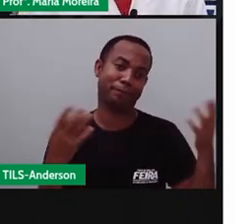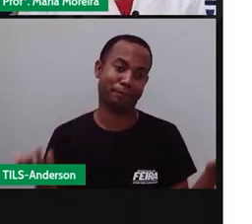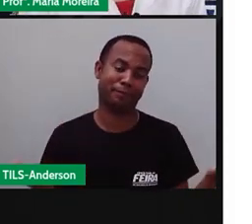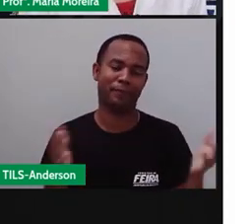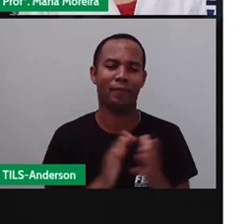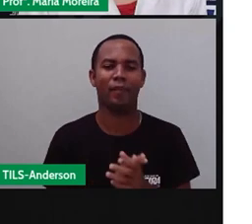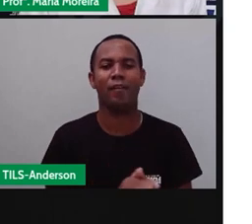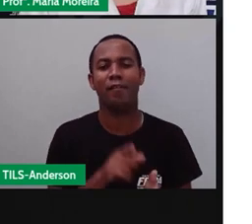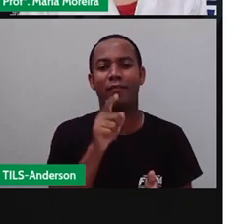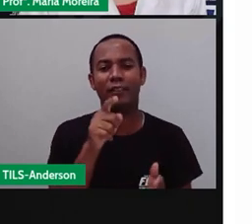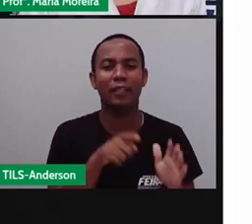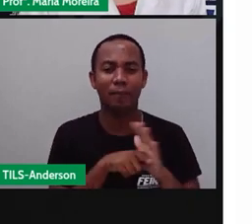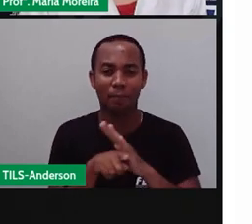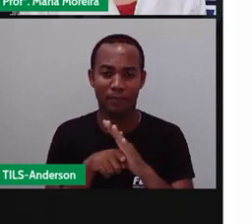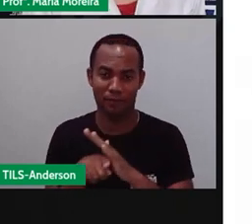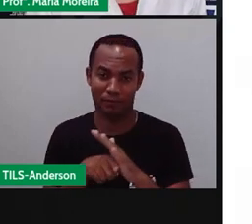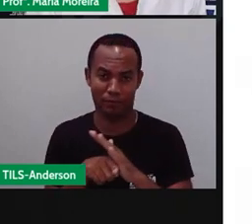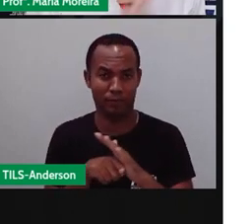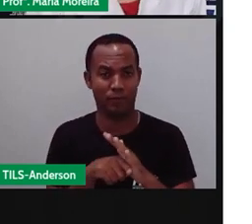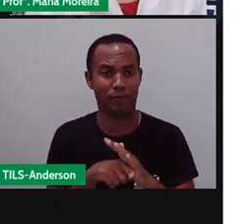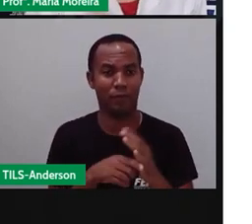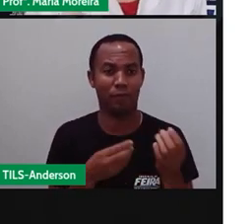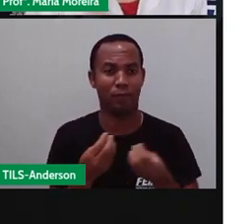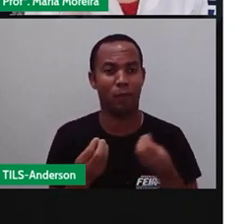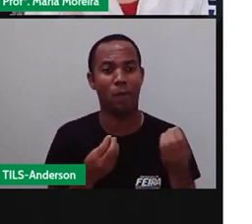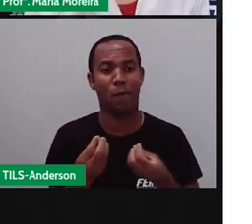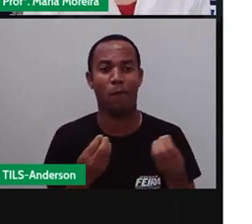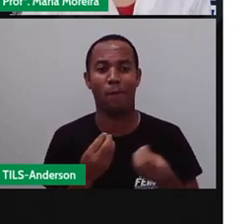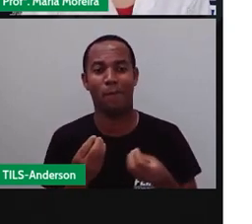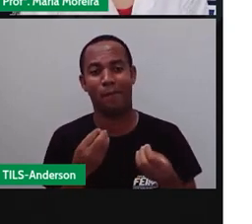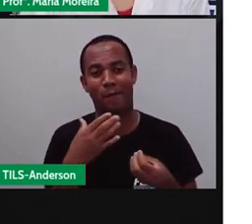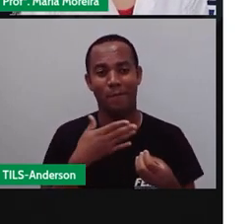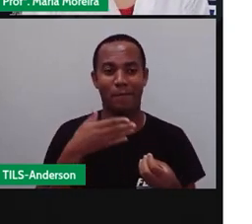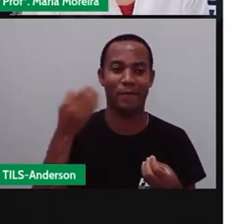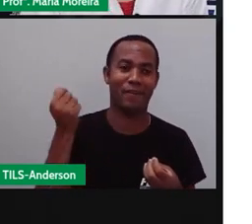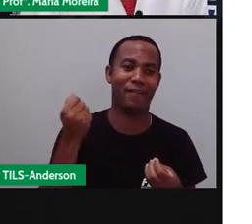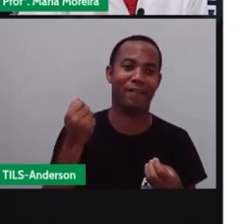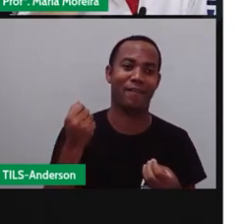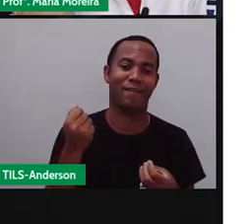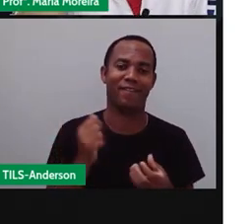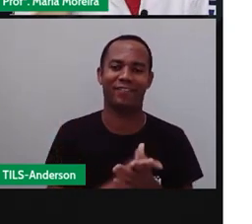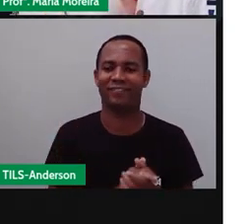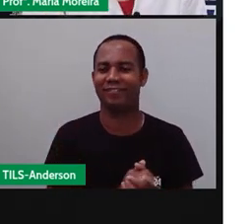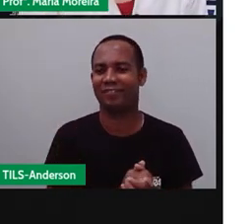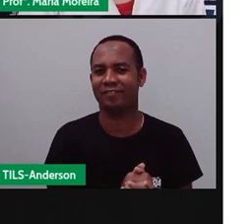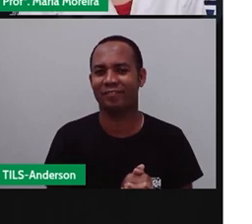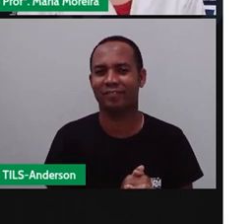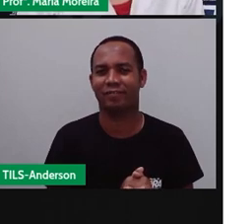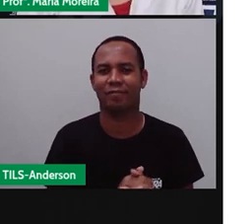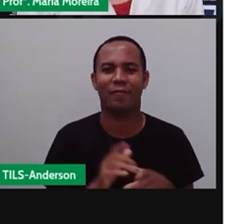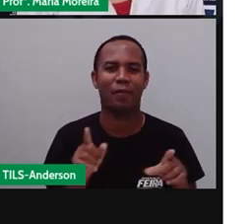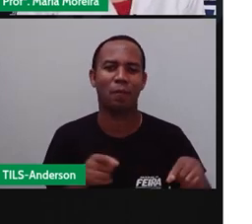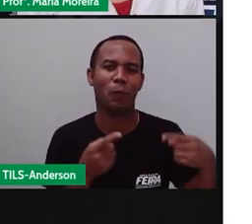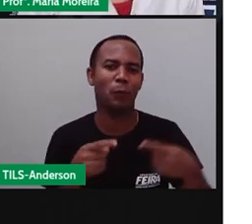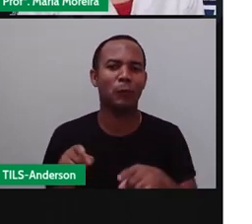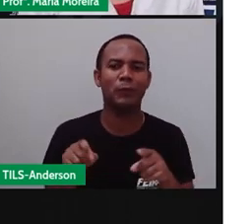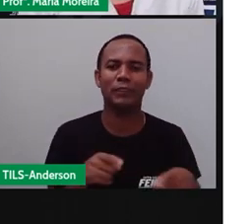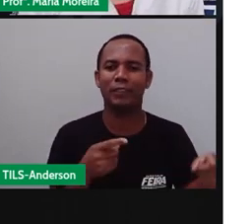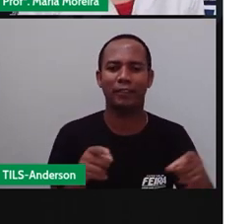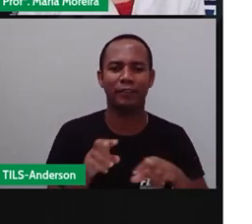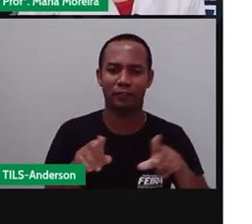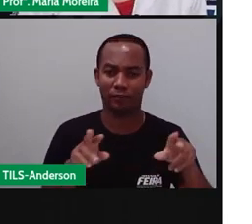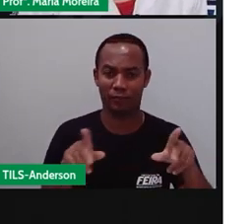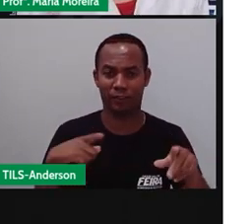Então, pesquisem aí que pessoas melhores que a gente. O que não é muito difícil, iriam cantar aí músicas, né? Para